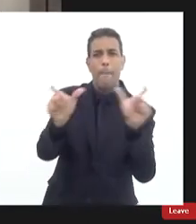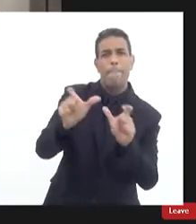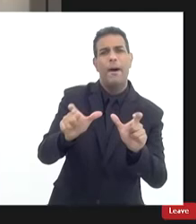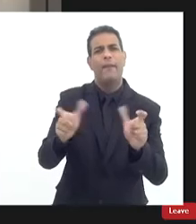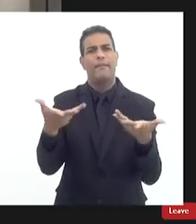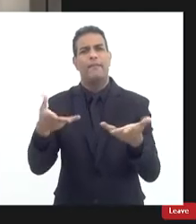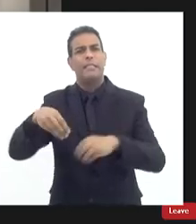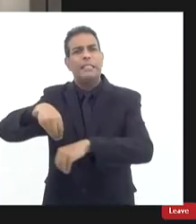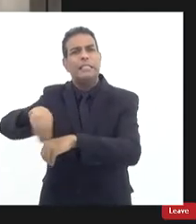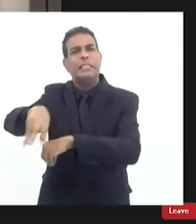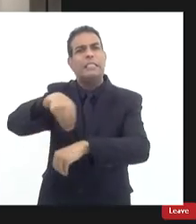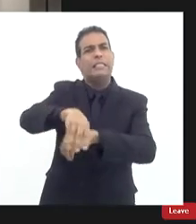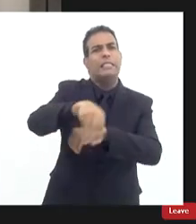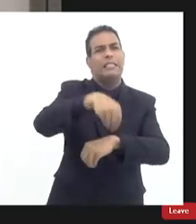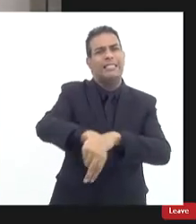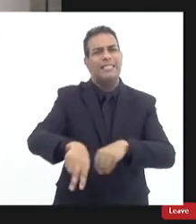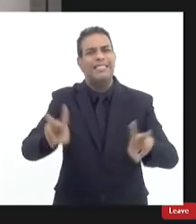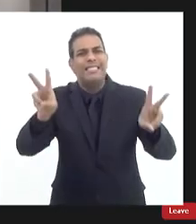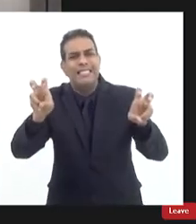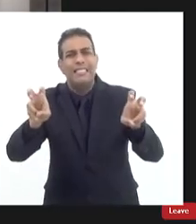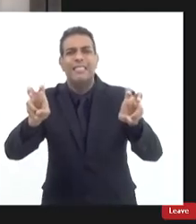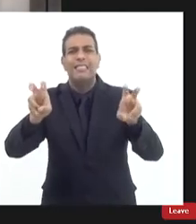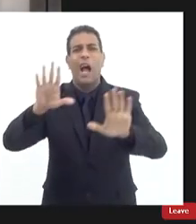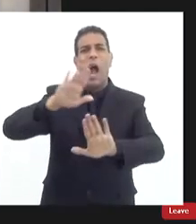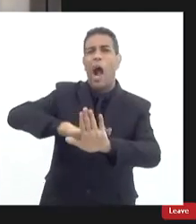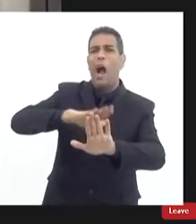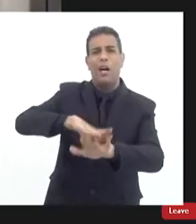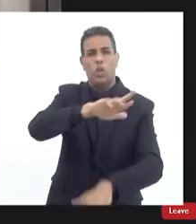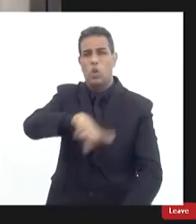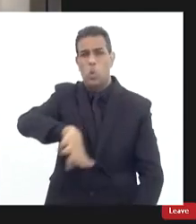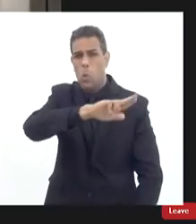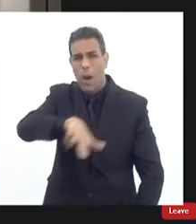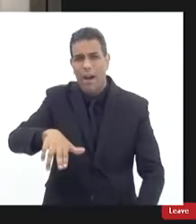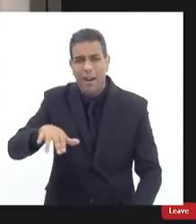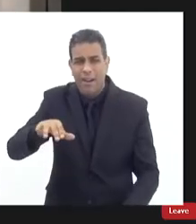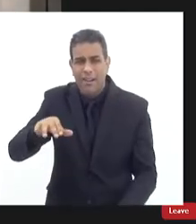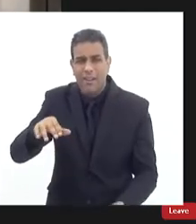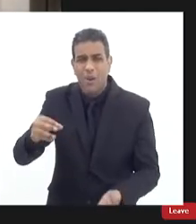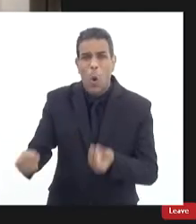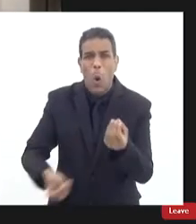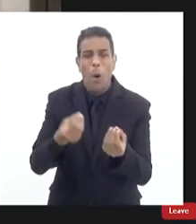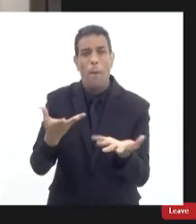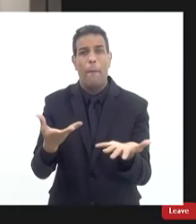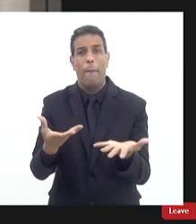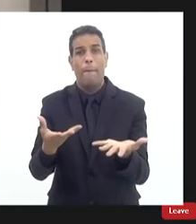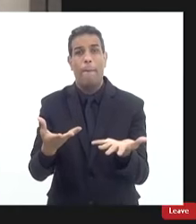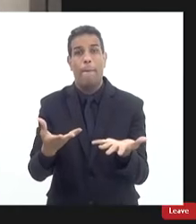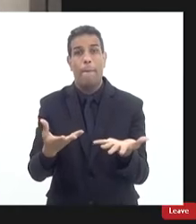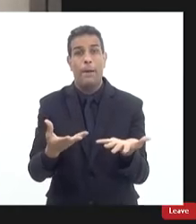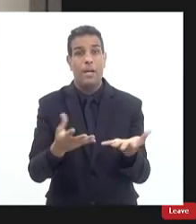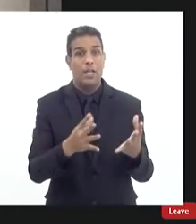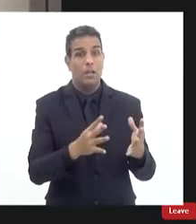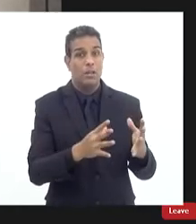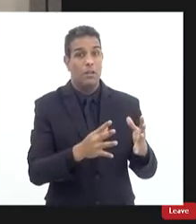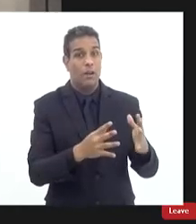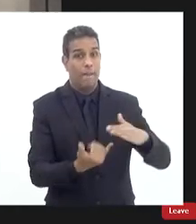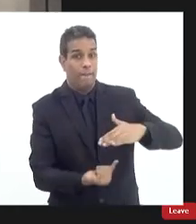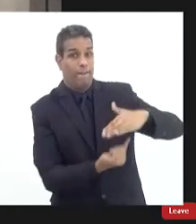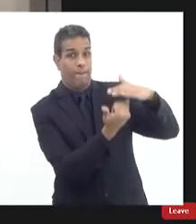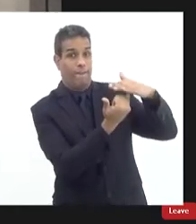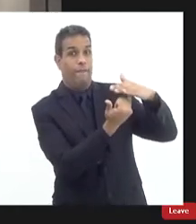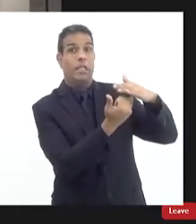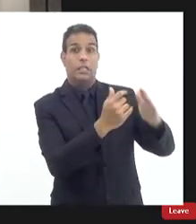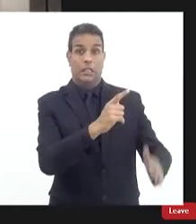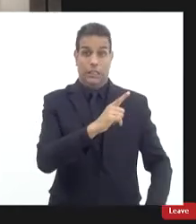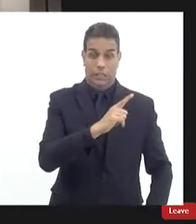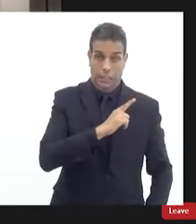notícias viram verdade e a gente tem que tomar cuidado em relação a isso porque em toda instituição há pessoas boas